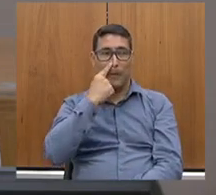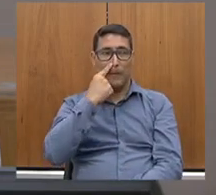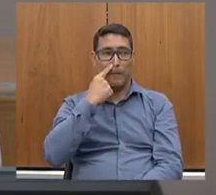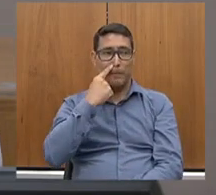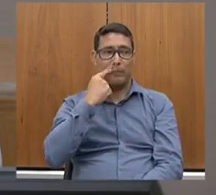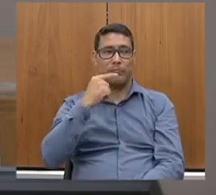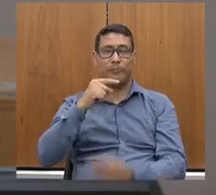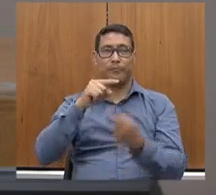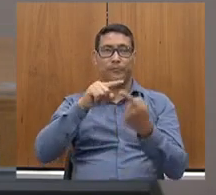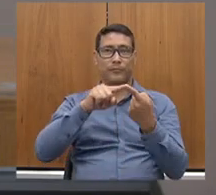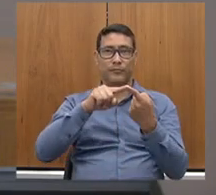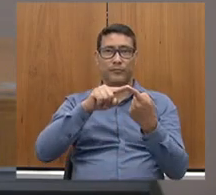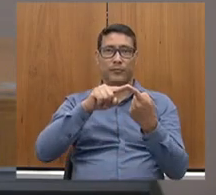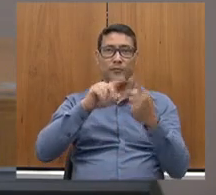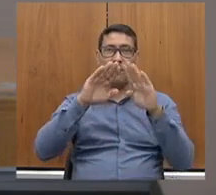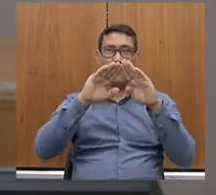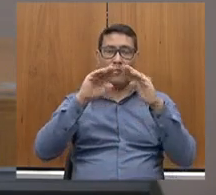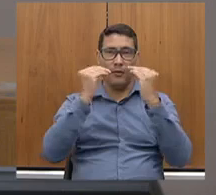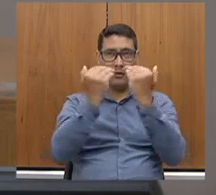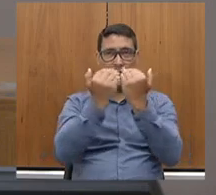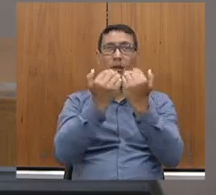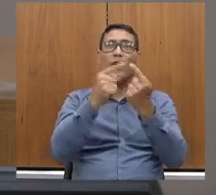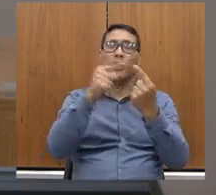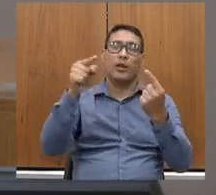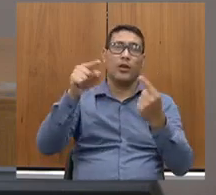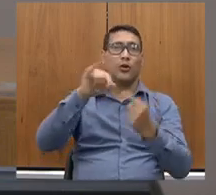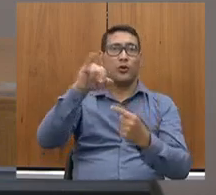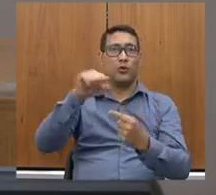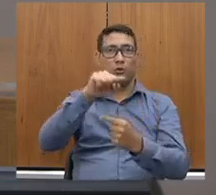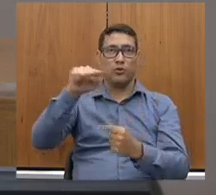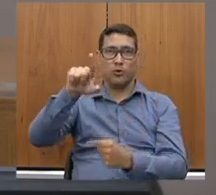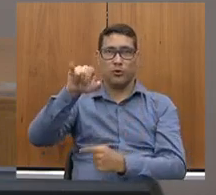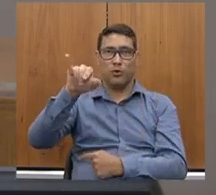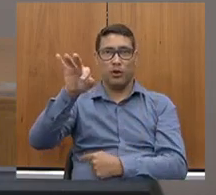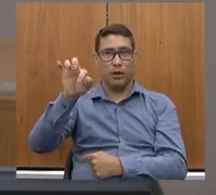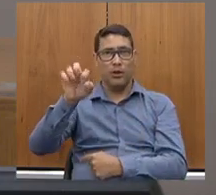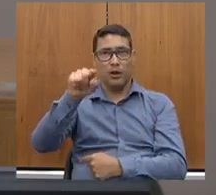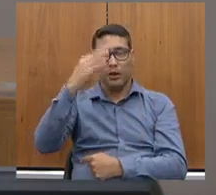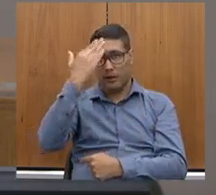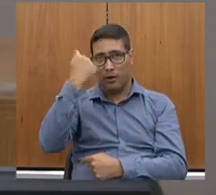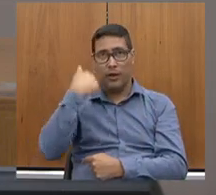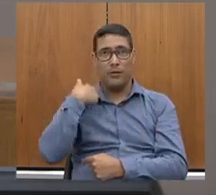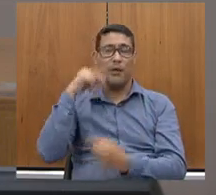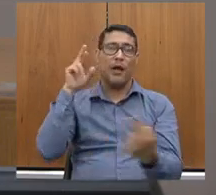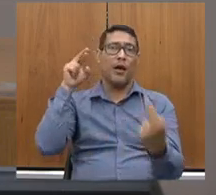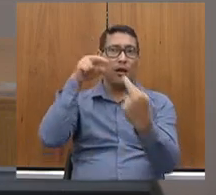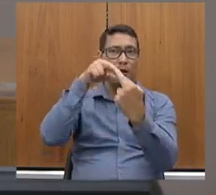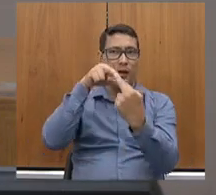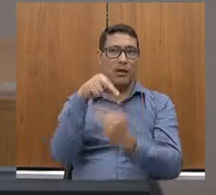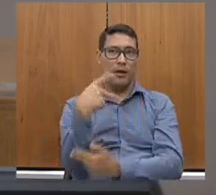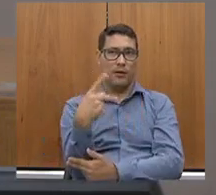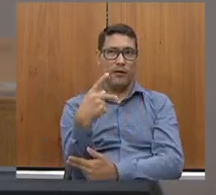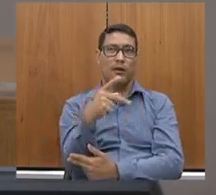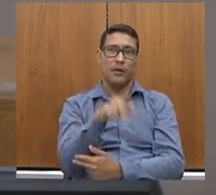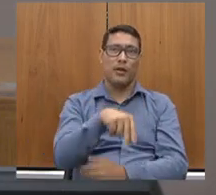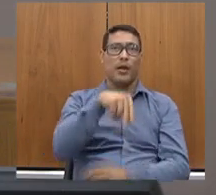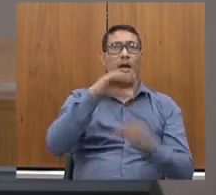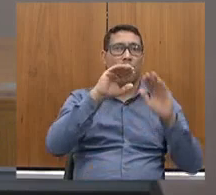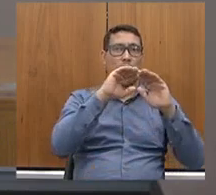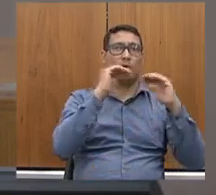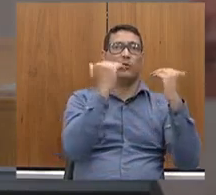largada. João Leite sabe a referência para o esporte, que é o Mineirinho.